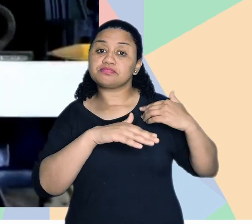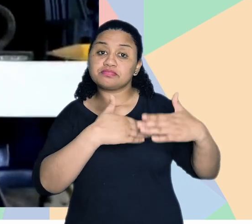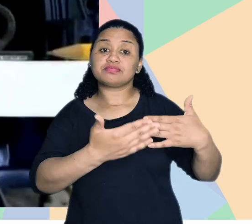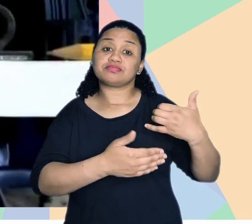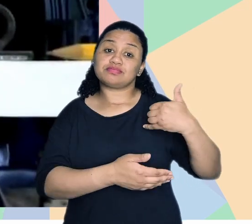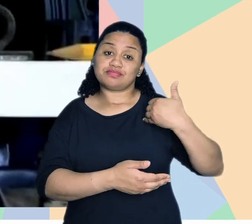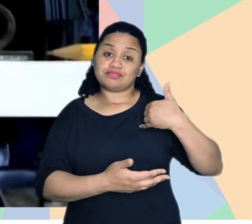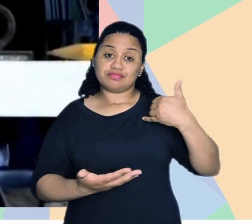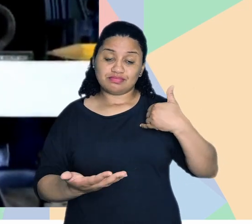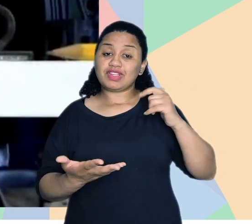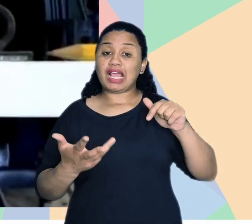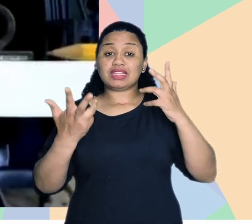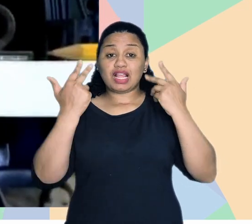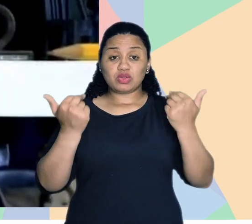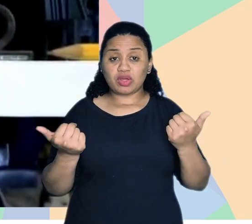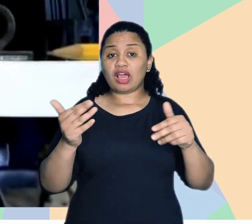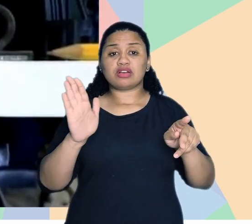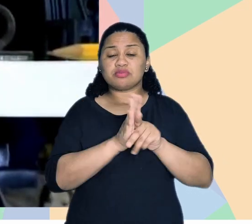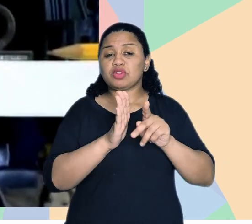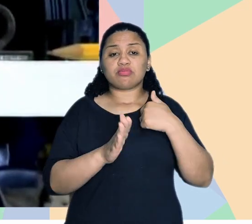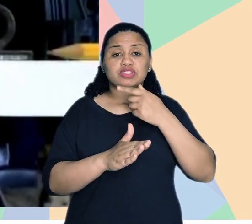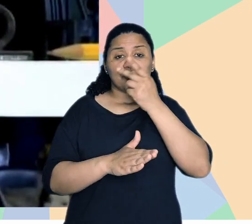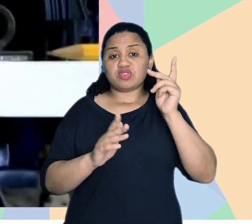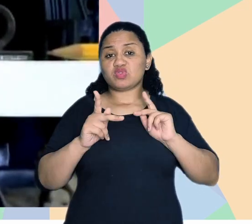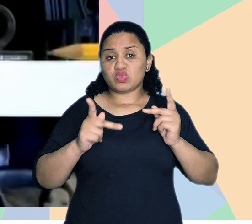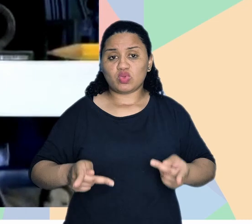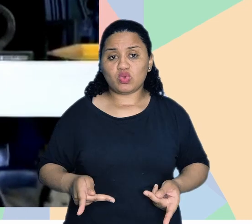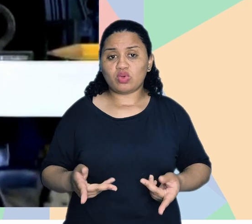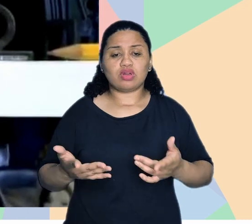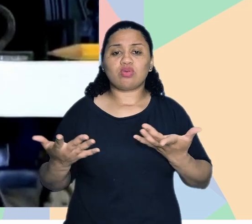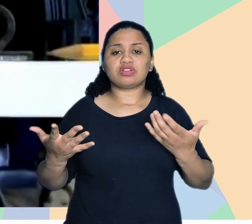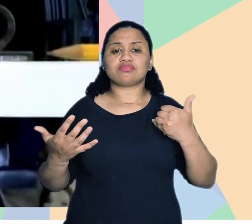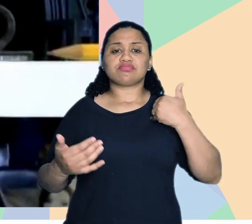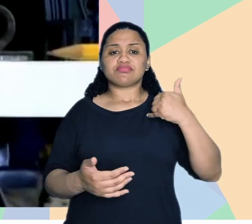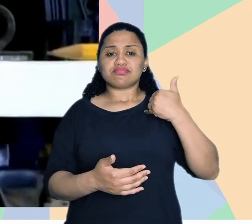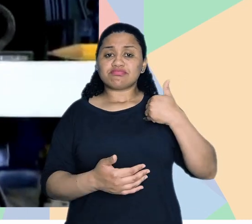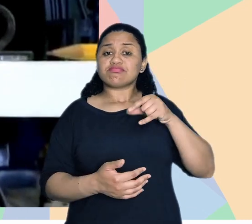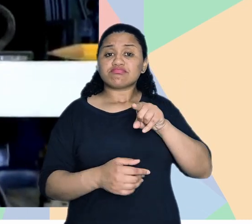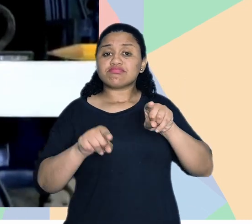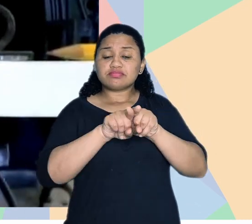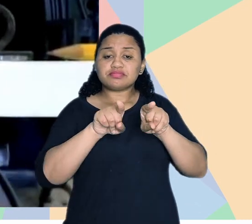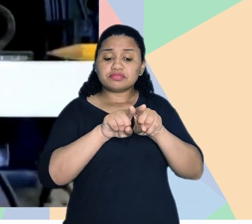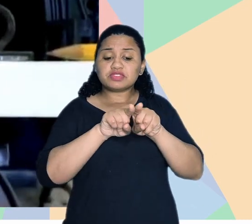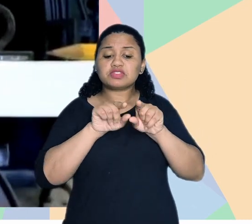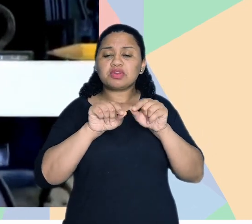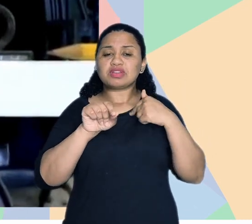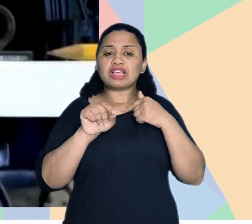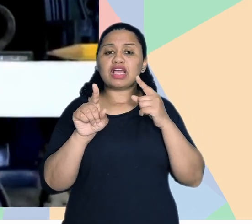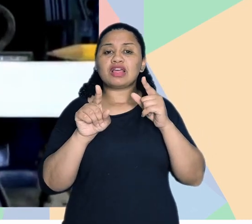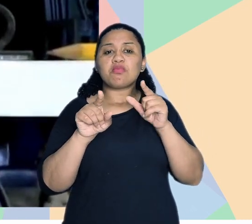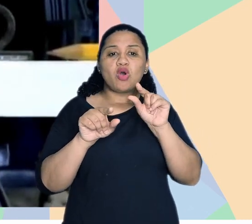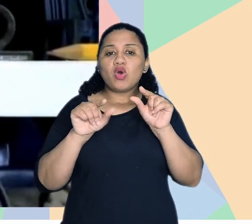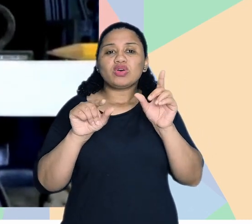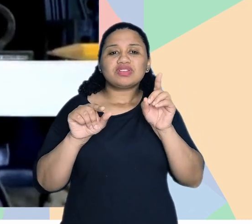com o passar da idade, né? Isso é natural, faz parte do ser humano. Então, quando você chegar a uma certa idade, você também vai ter